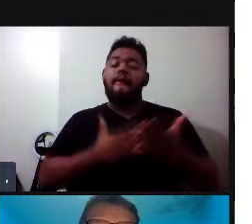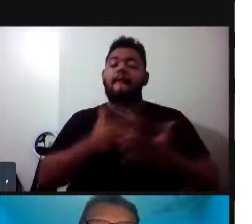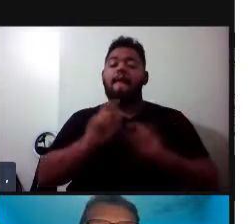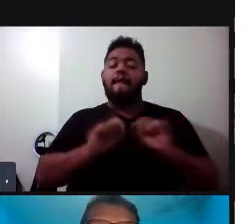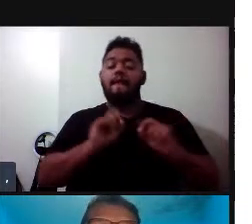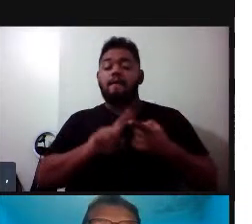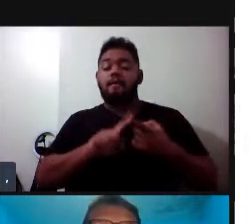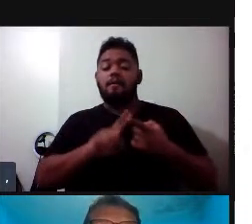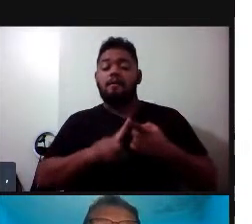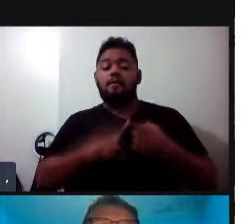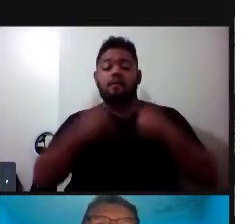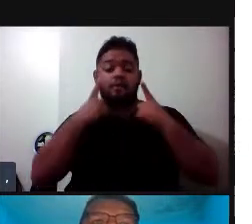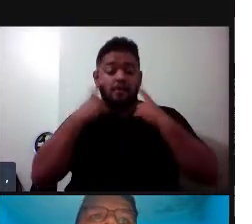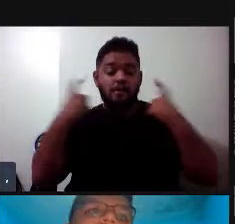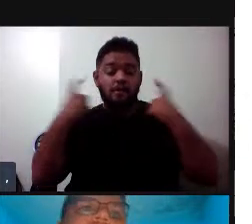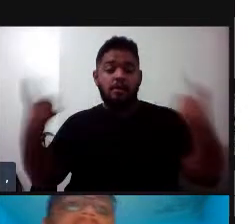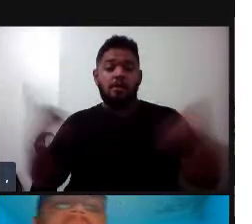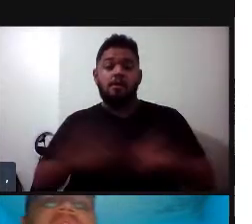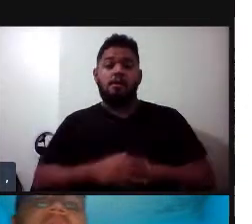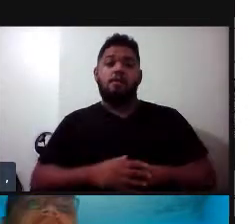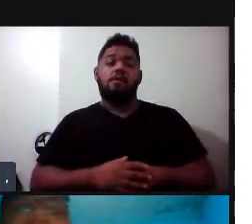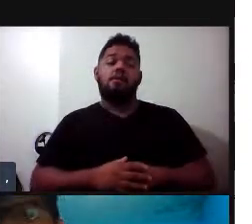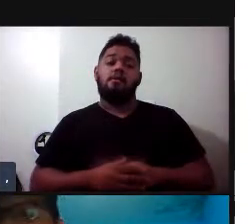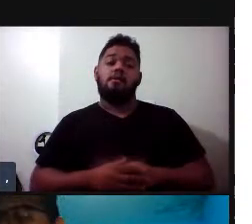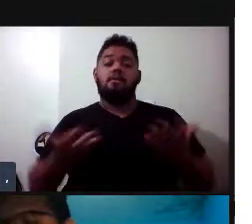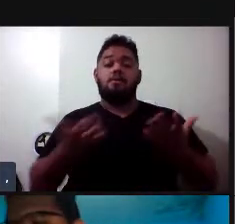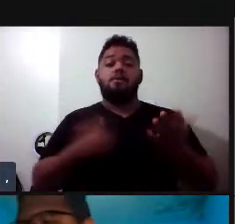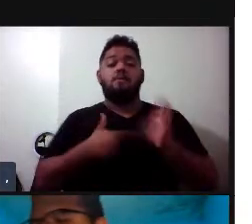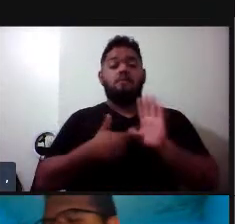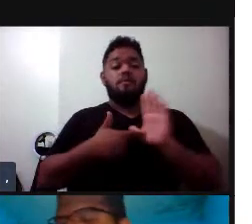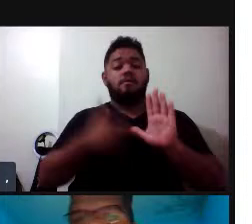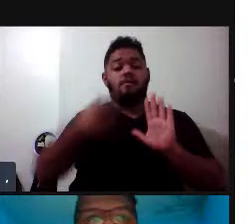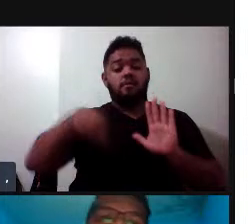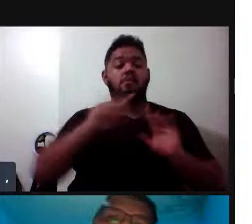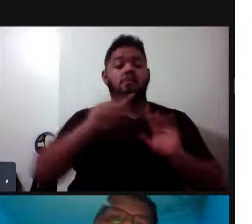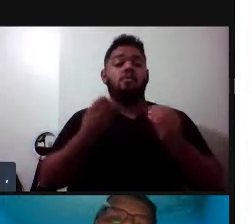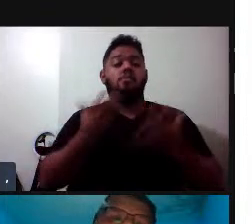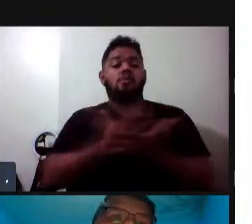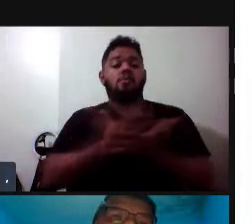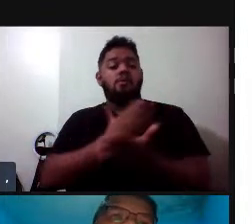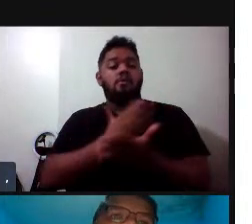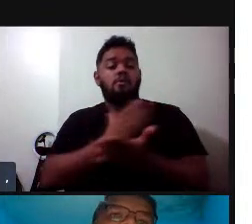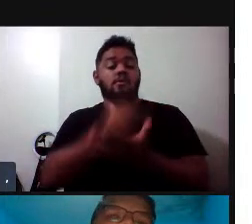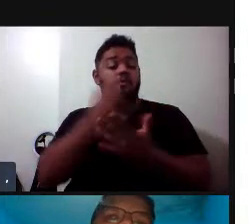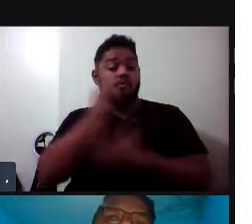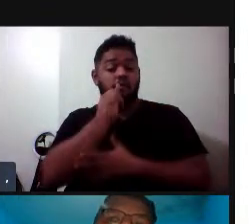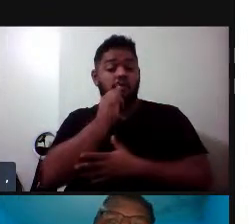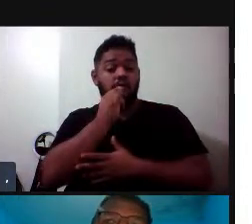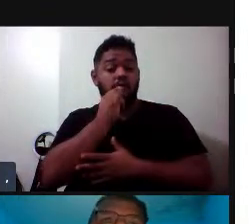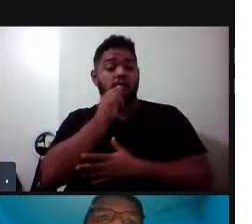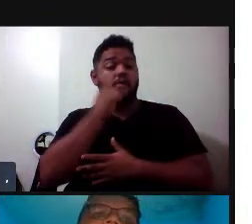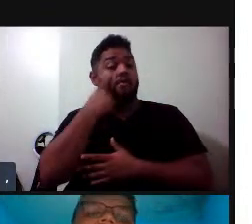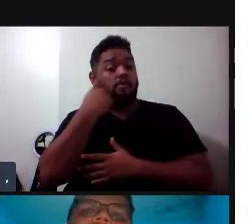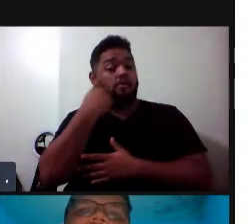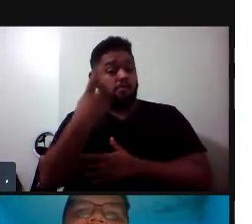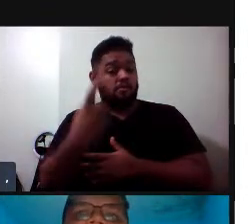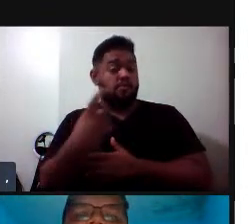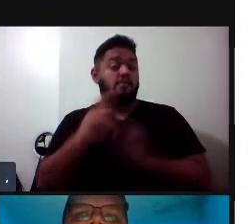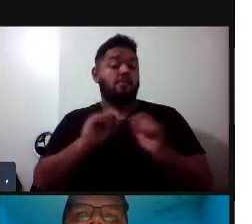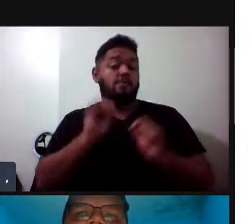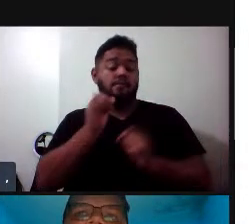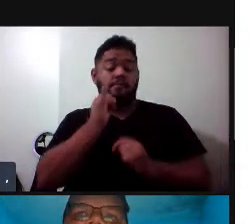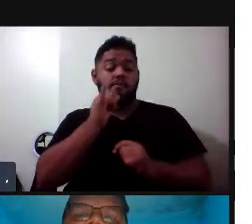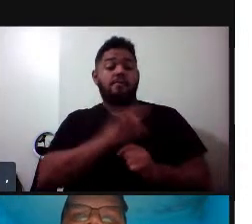o que é muito comum também. Agora eu vou mostrar para vocês alguns exemplos bem interessantes das vocalizações, né, aqui são os